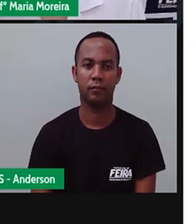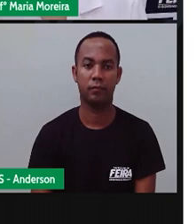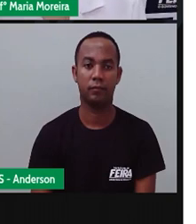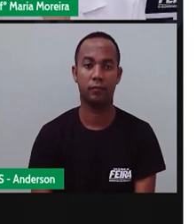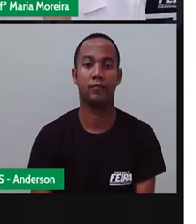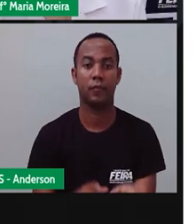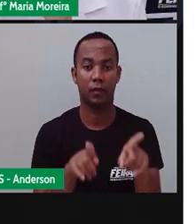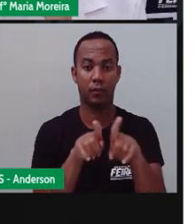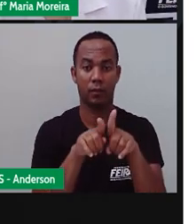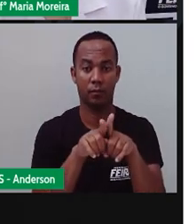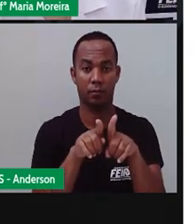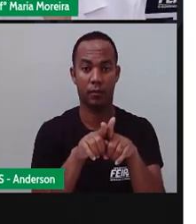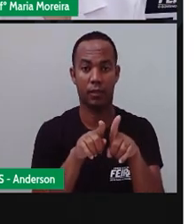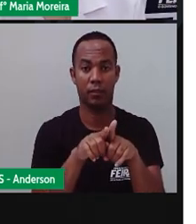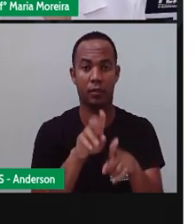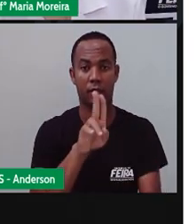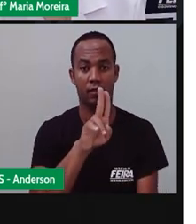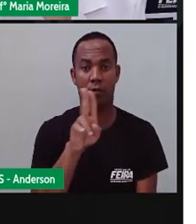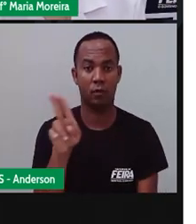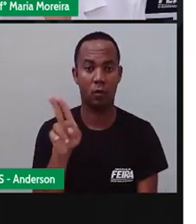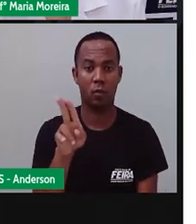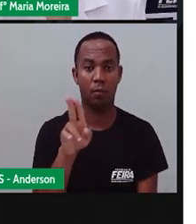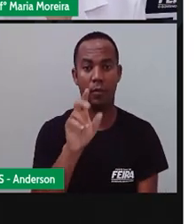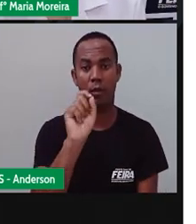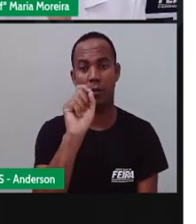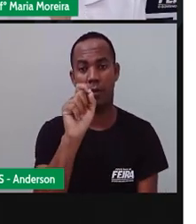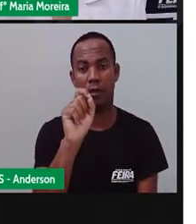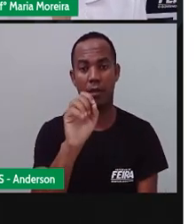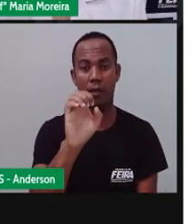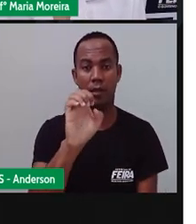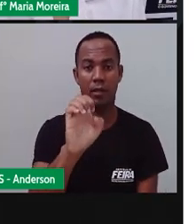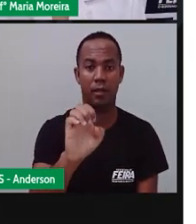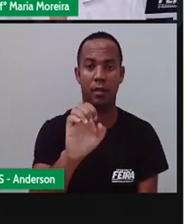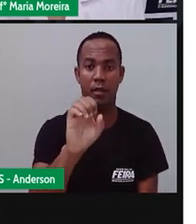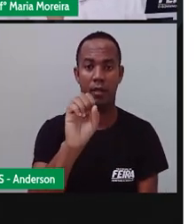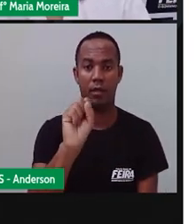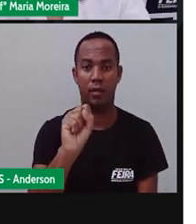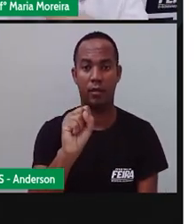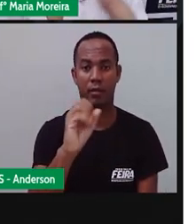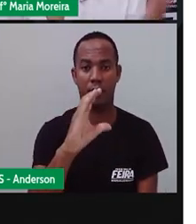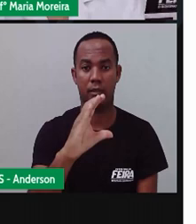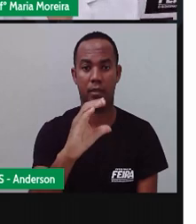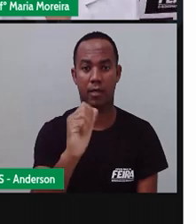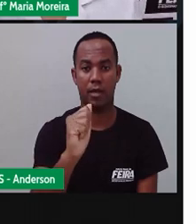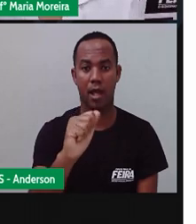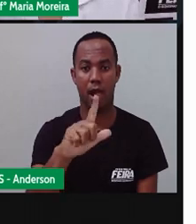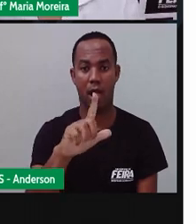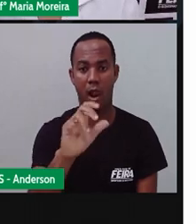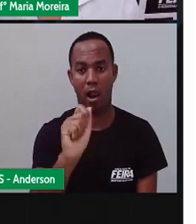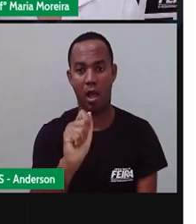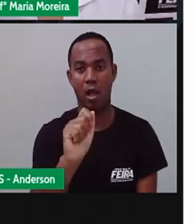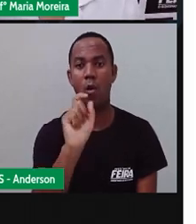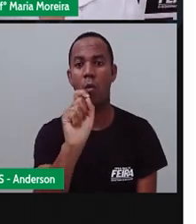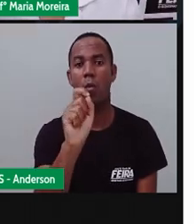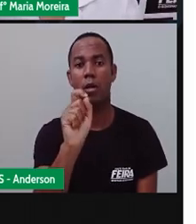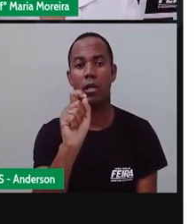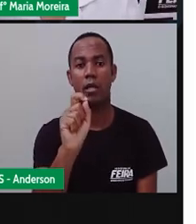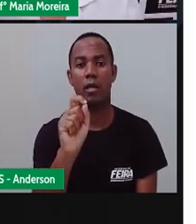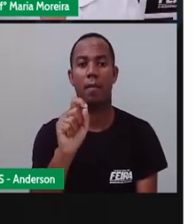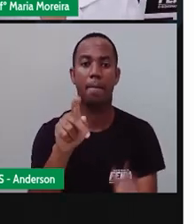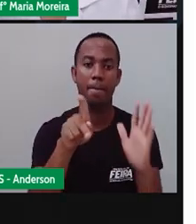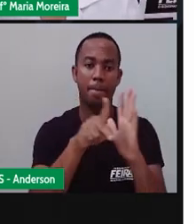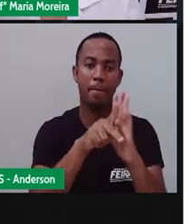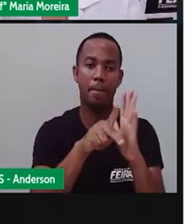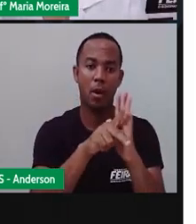Essa proporção, ela é chamada de escala, né? Ela permite que áreas imensas, né? Ou até o mundo todo